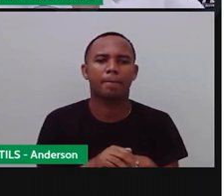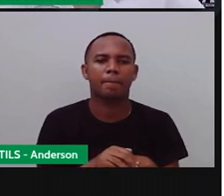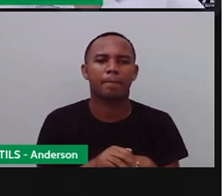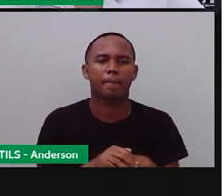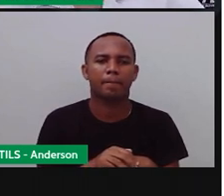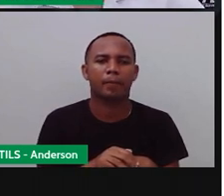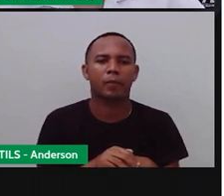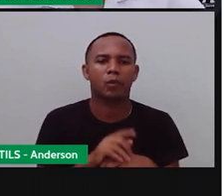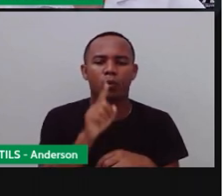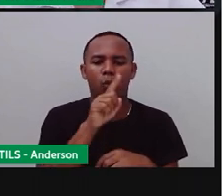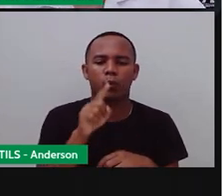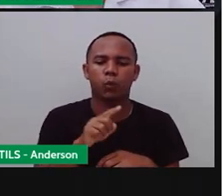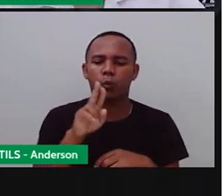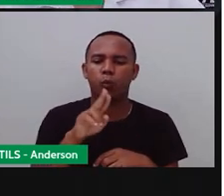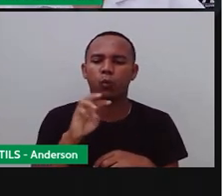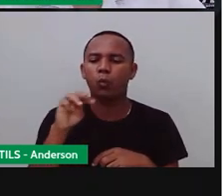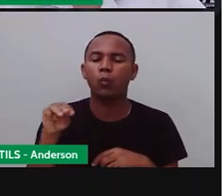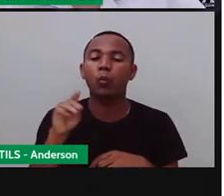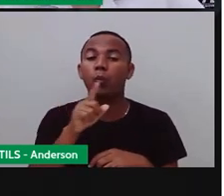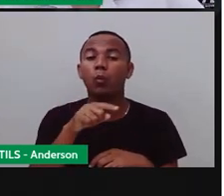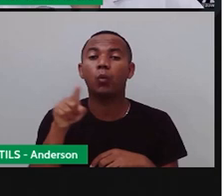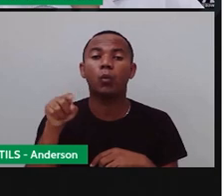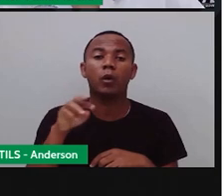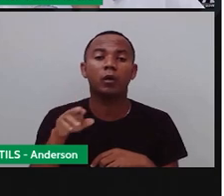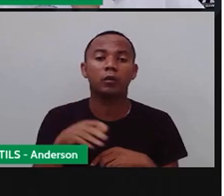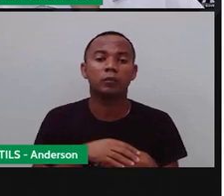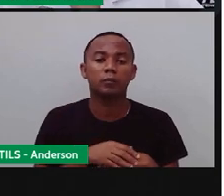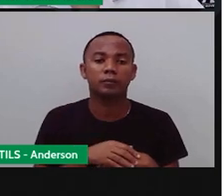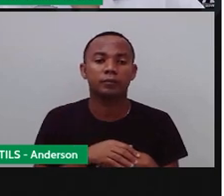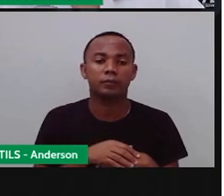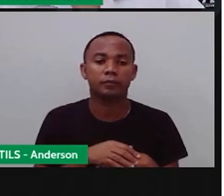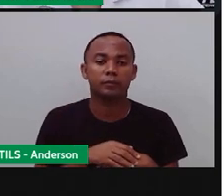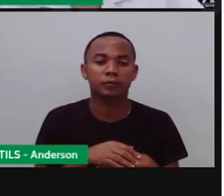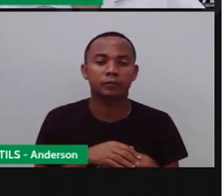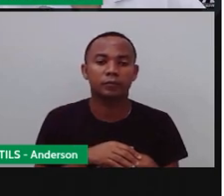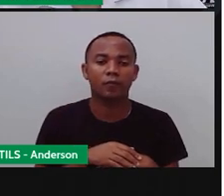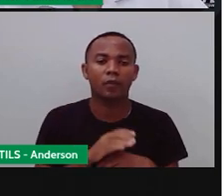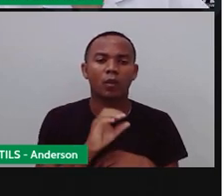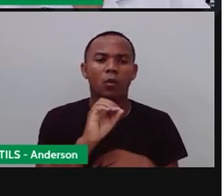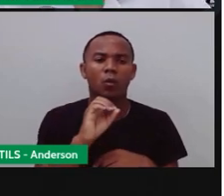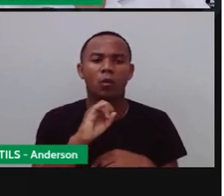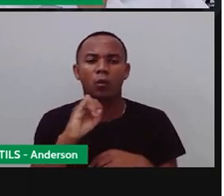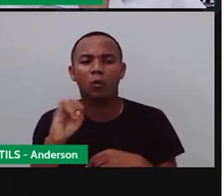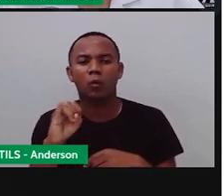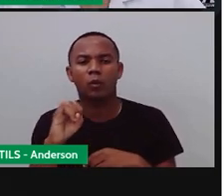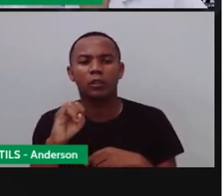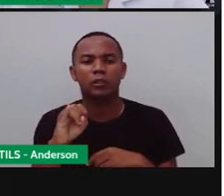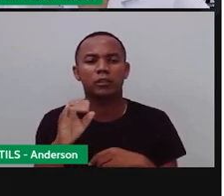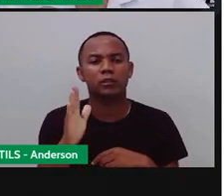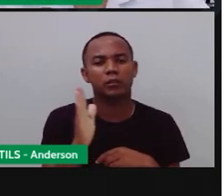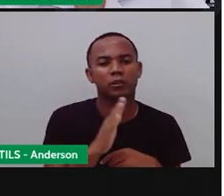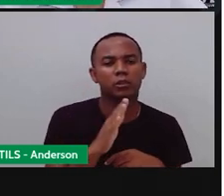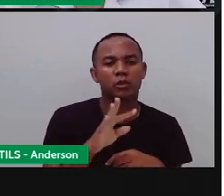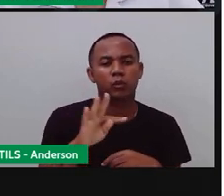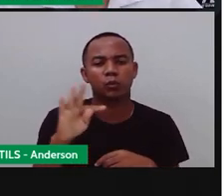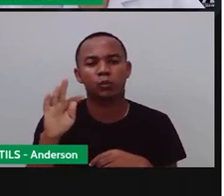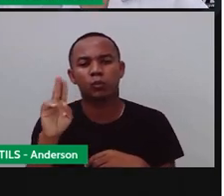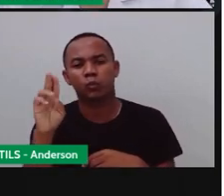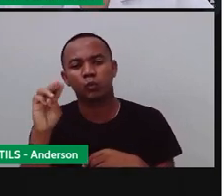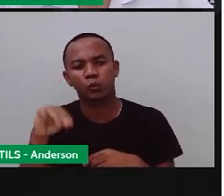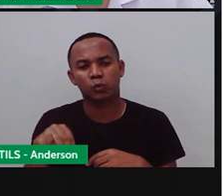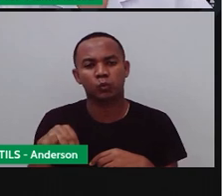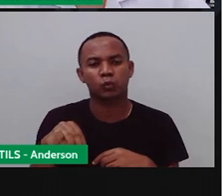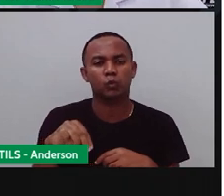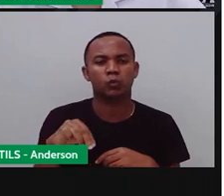Oi, agora uma outra música. Oi, tum, tum, baixo coração. Oi, tum, coração pode